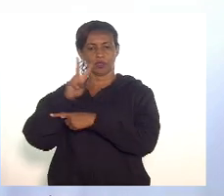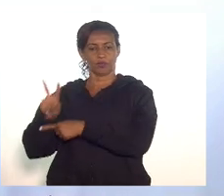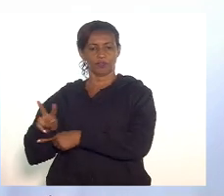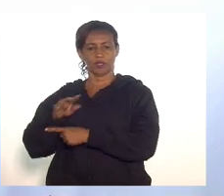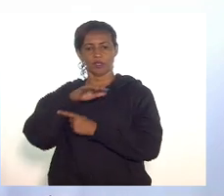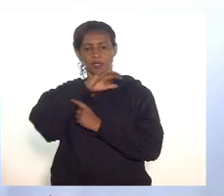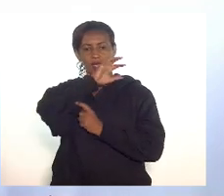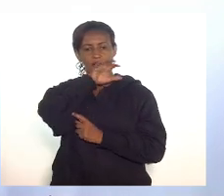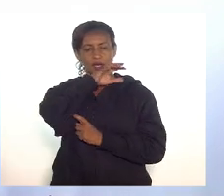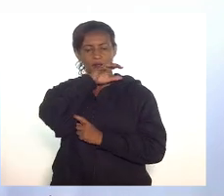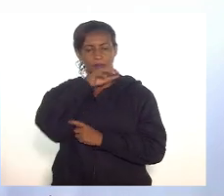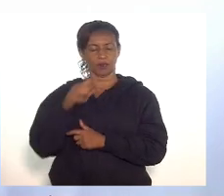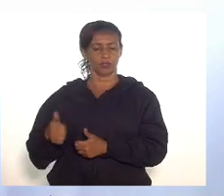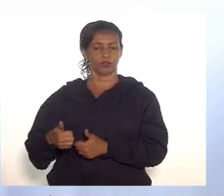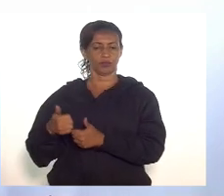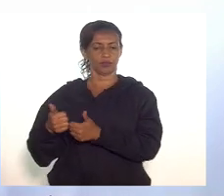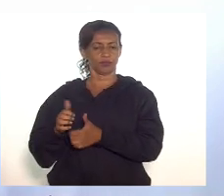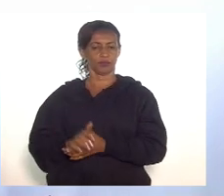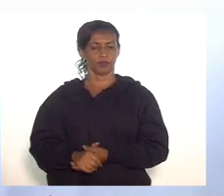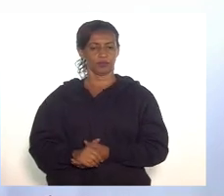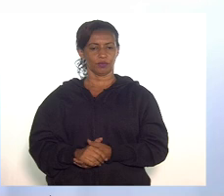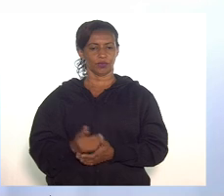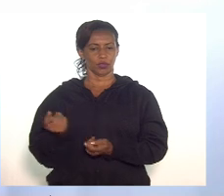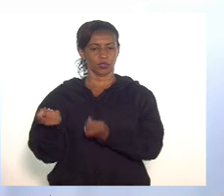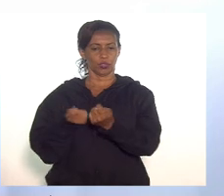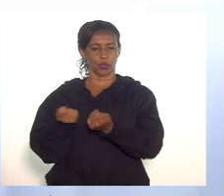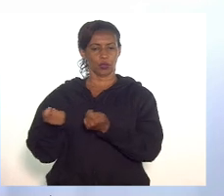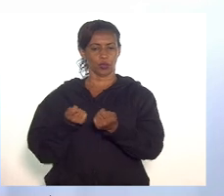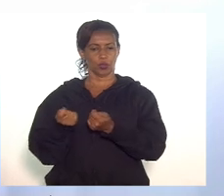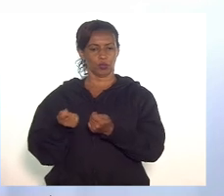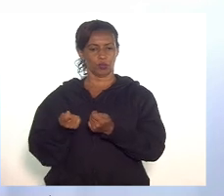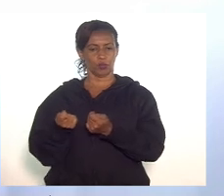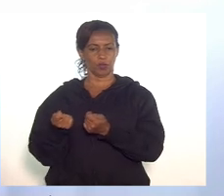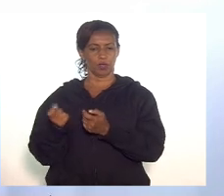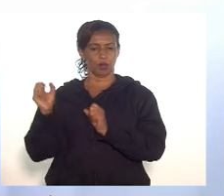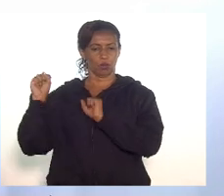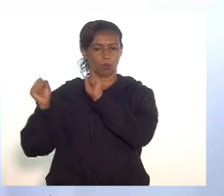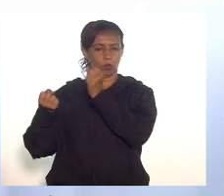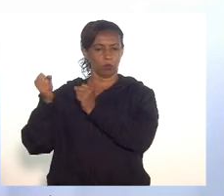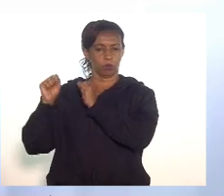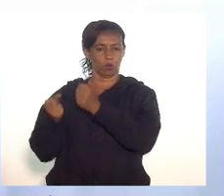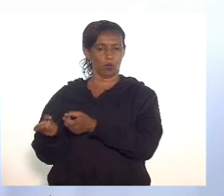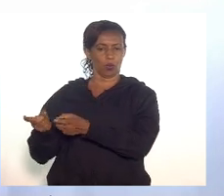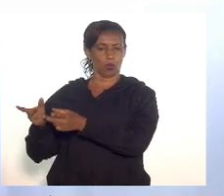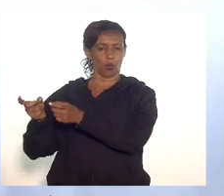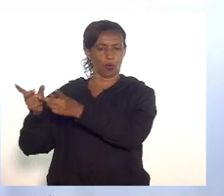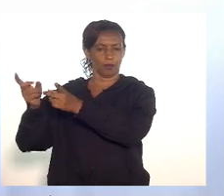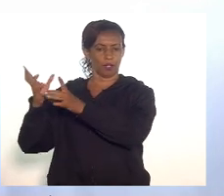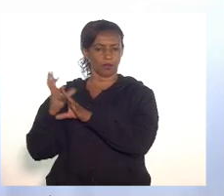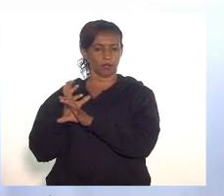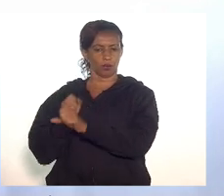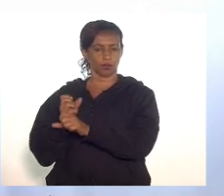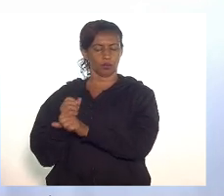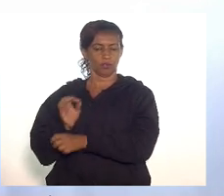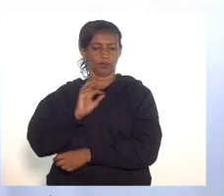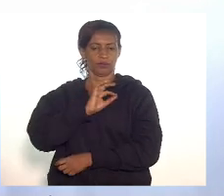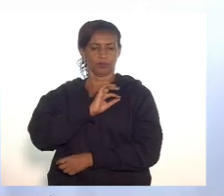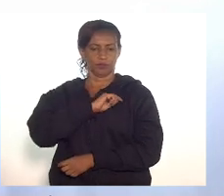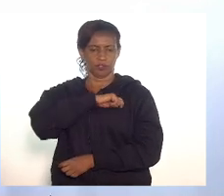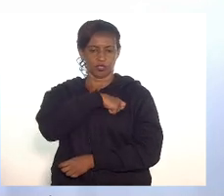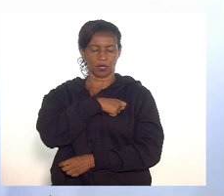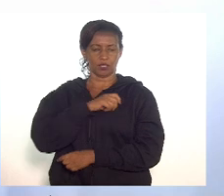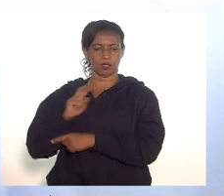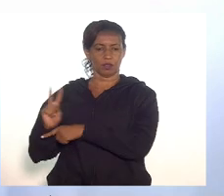animais favorável, de economia, indústria e comércio favorável, de orçamento e finanças, fiscalização